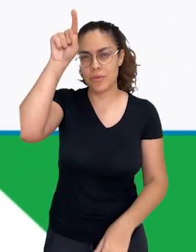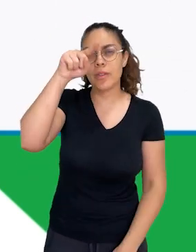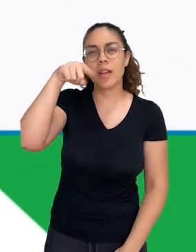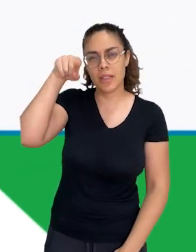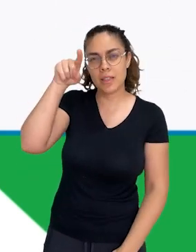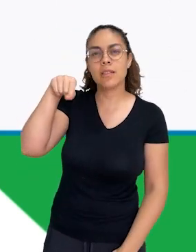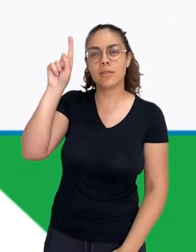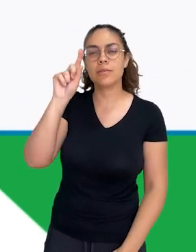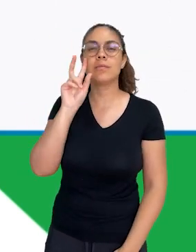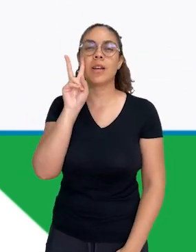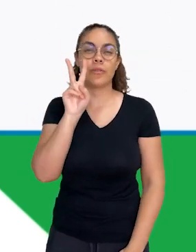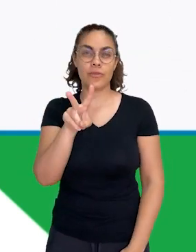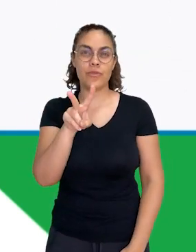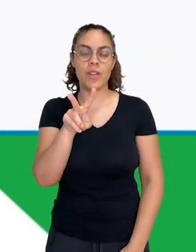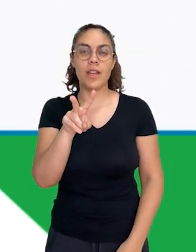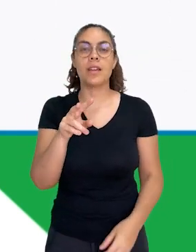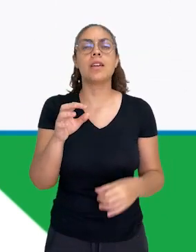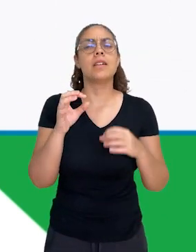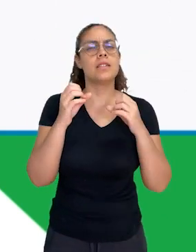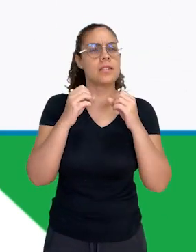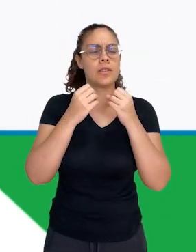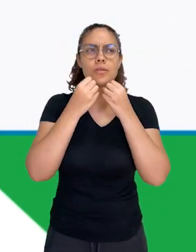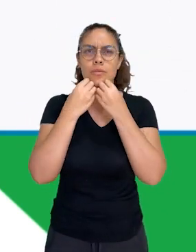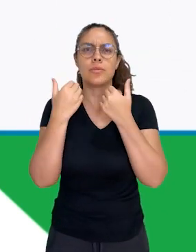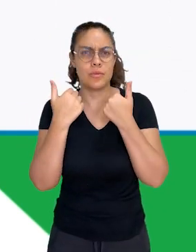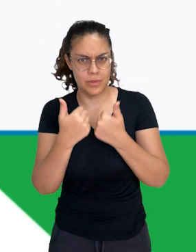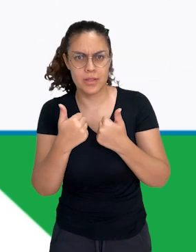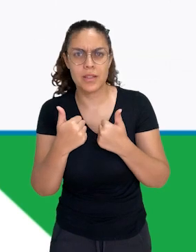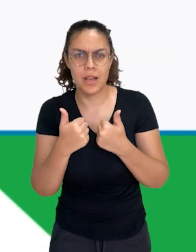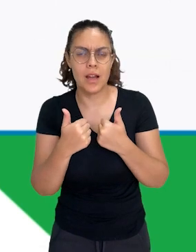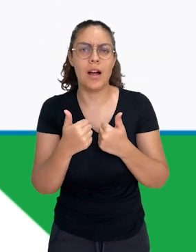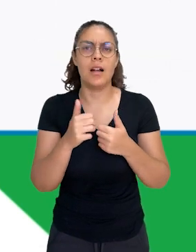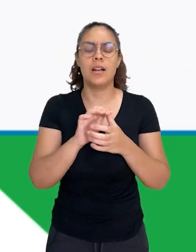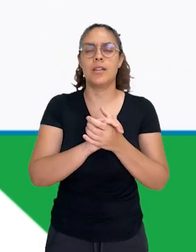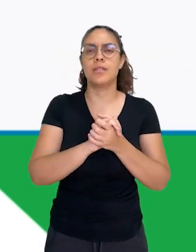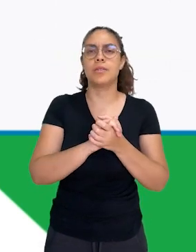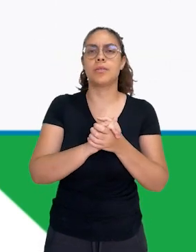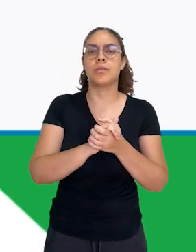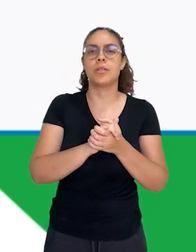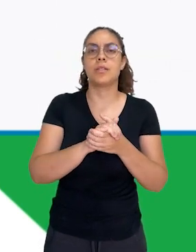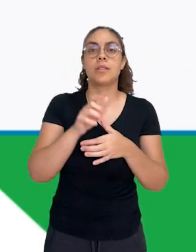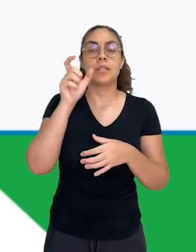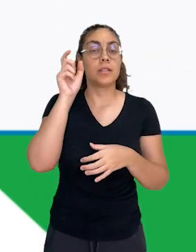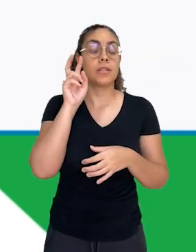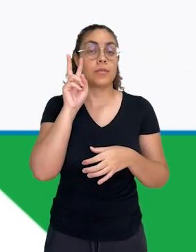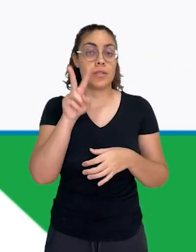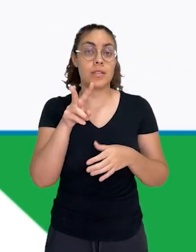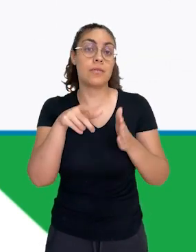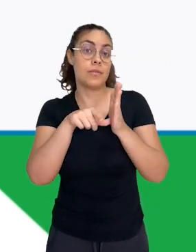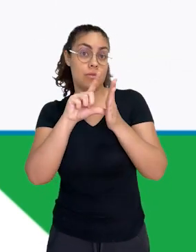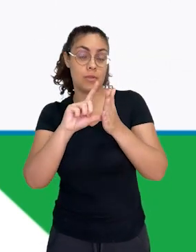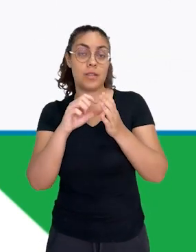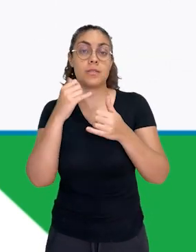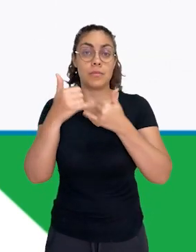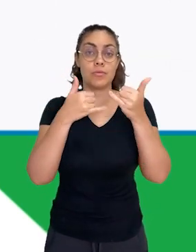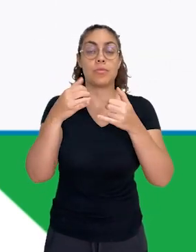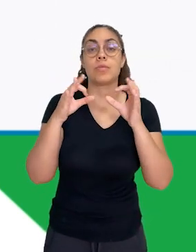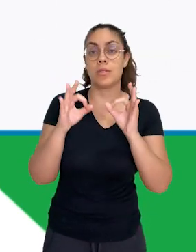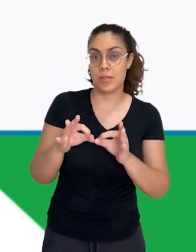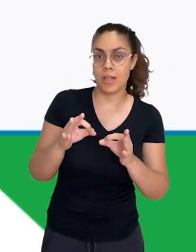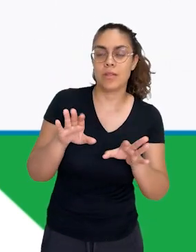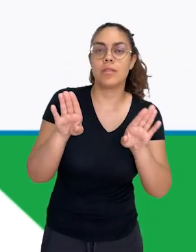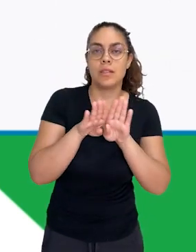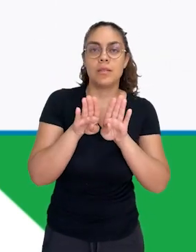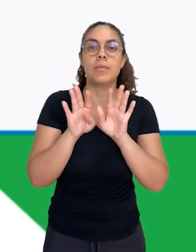checklist, tá? Para que você possa verificar se todos os itens foram verificados por você com antecedência para que seu jogo dê certo.